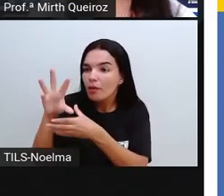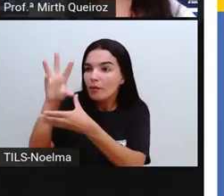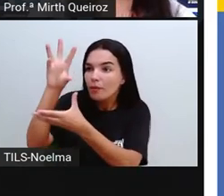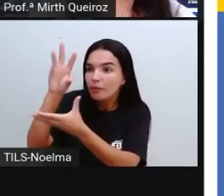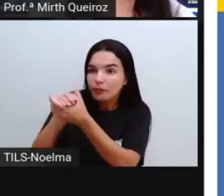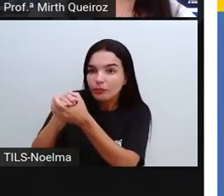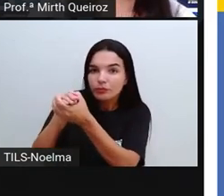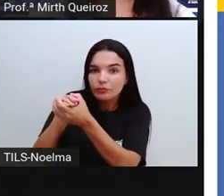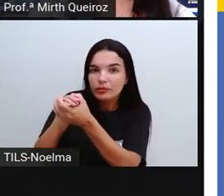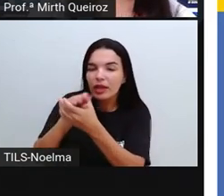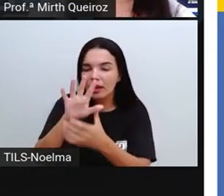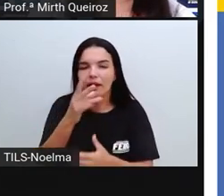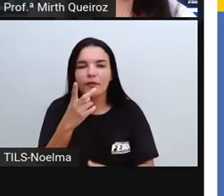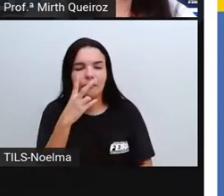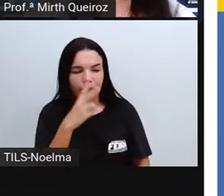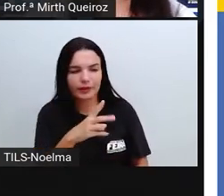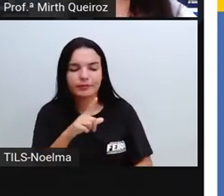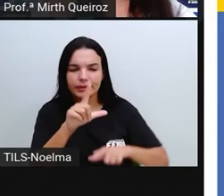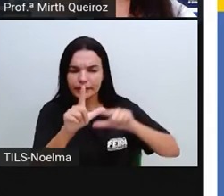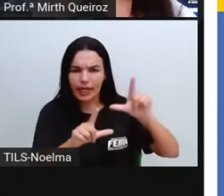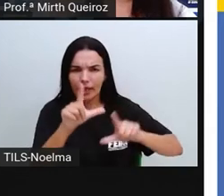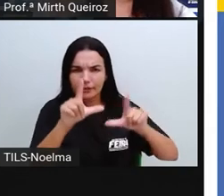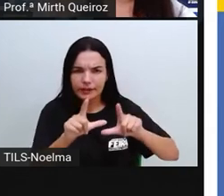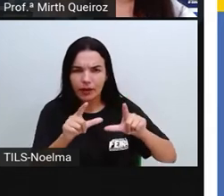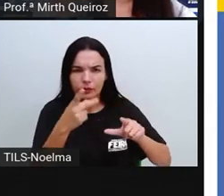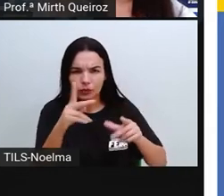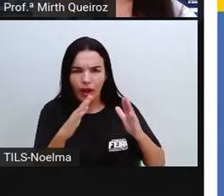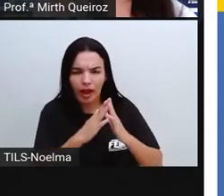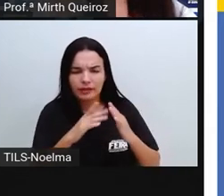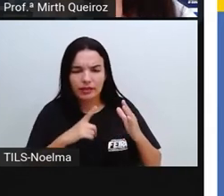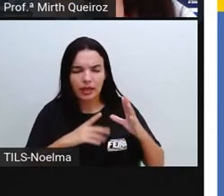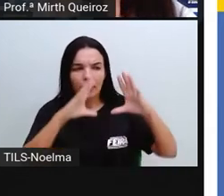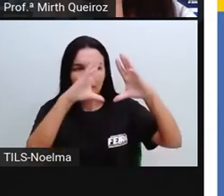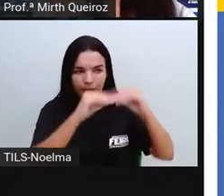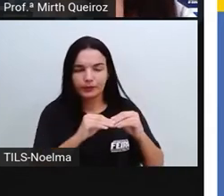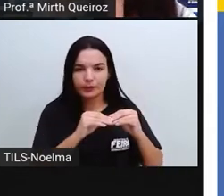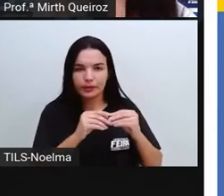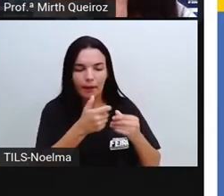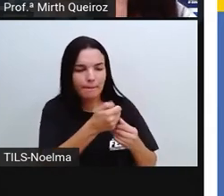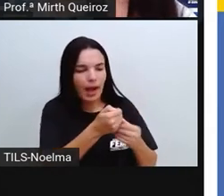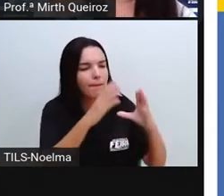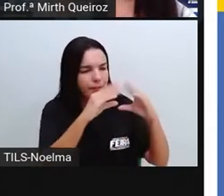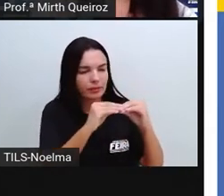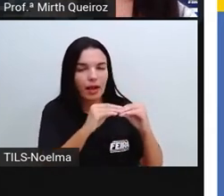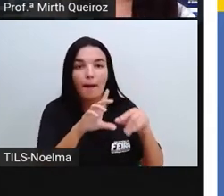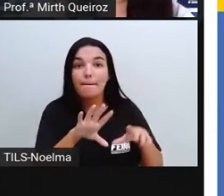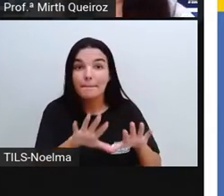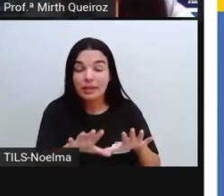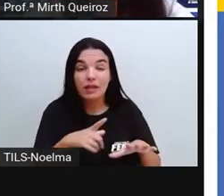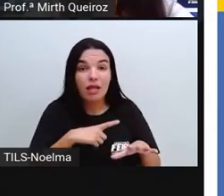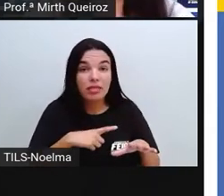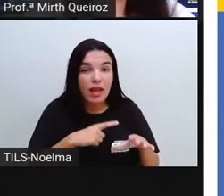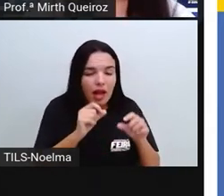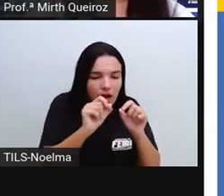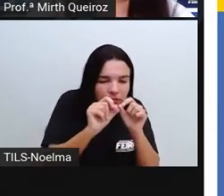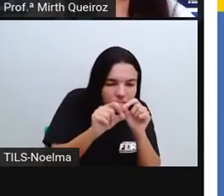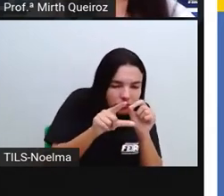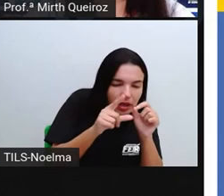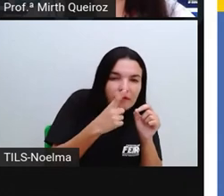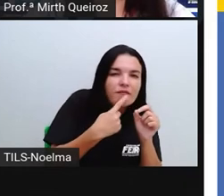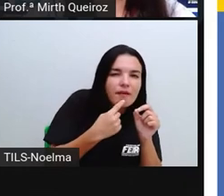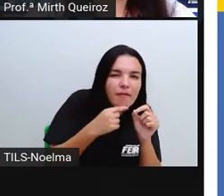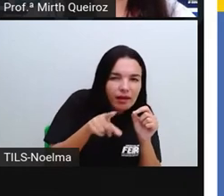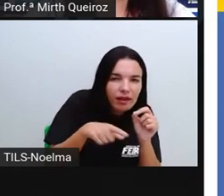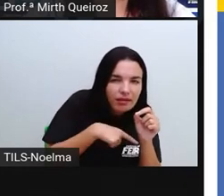Observe que quando vocês desligam a TV, fica uma luzinha, né? Vermelhinha, acesa. Ali tá consumindo energia também,